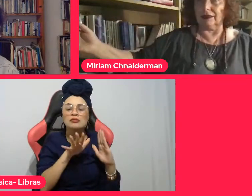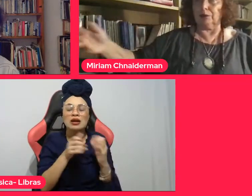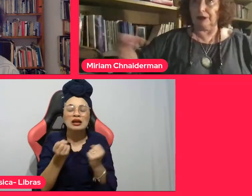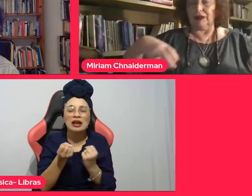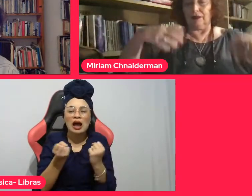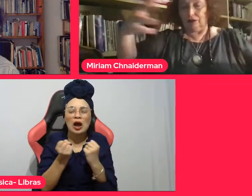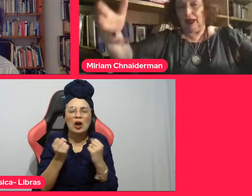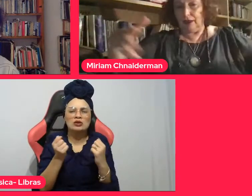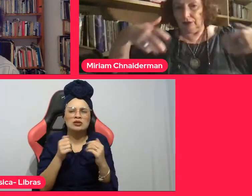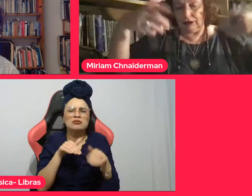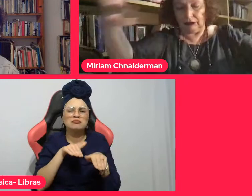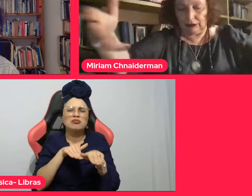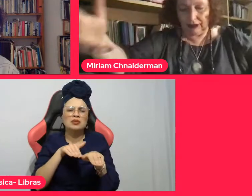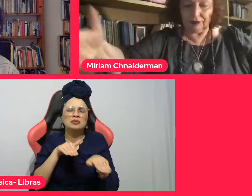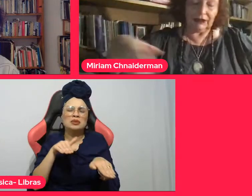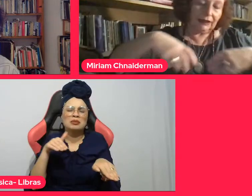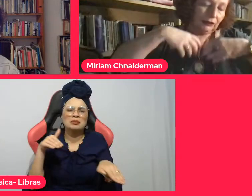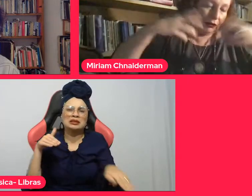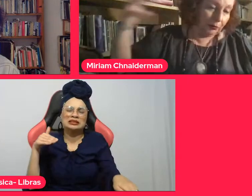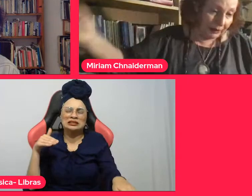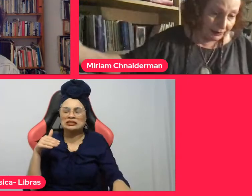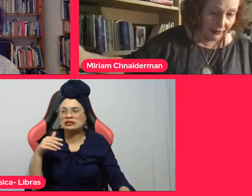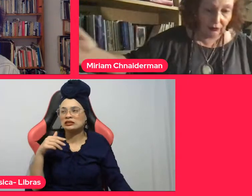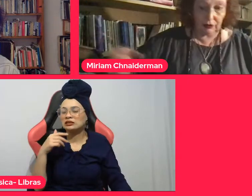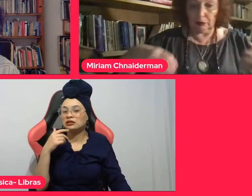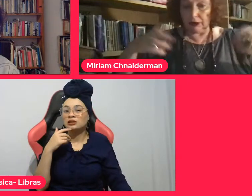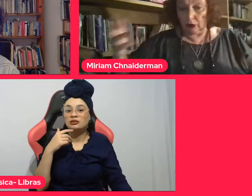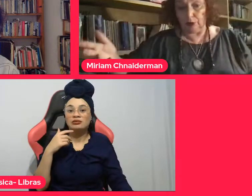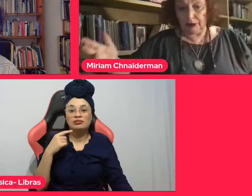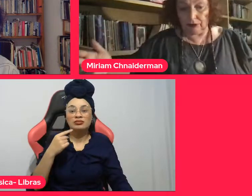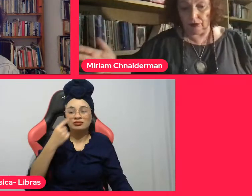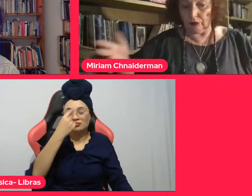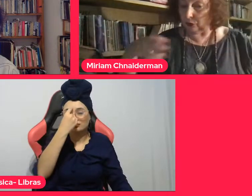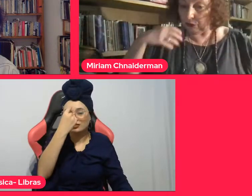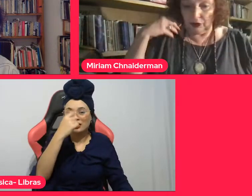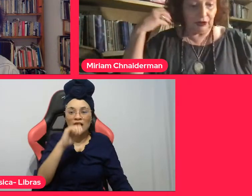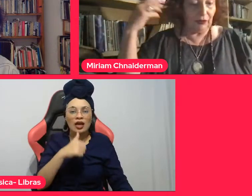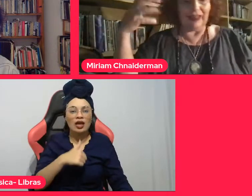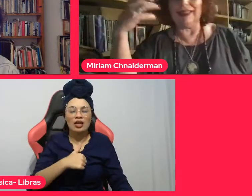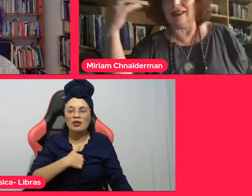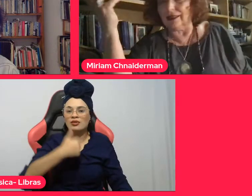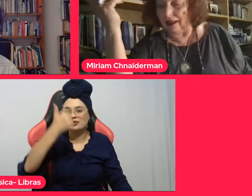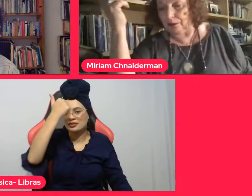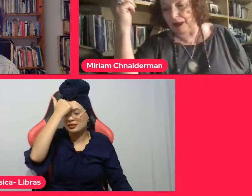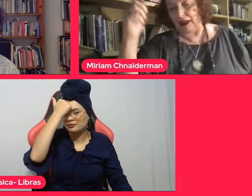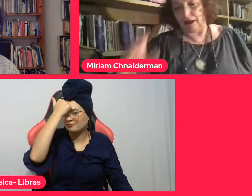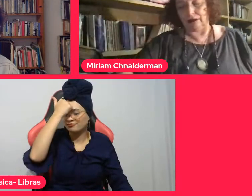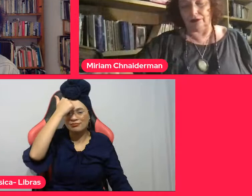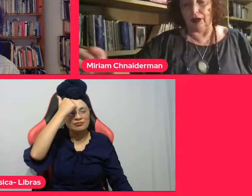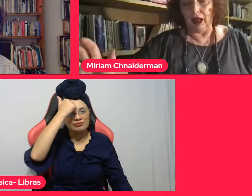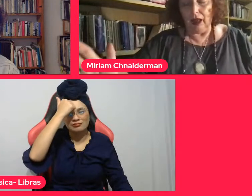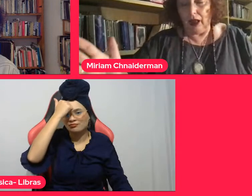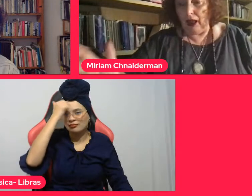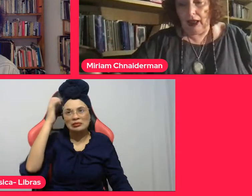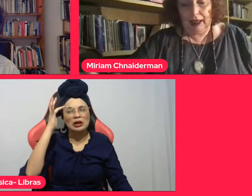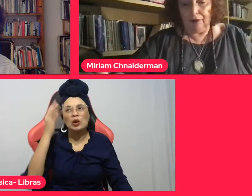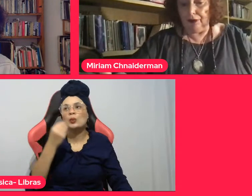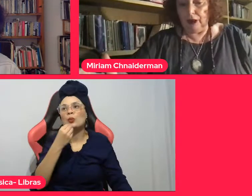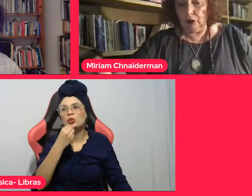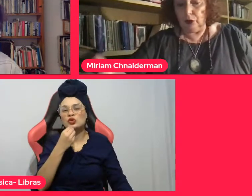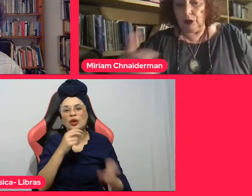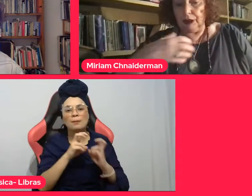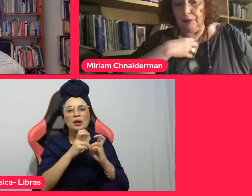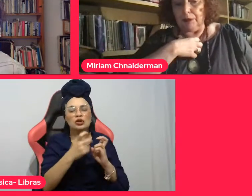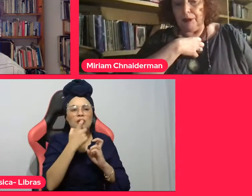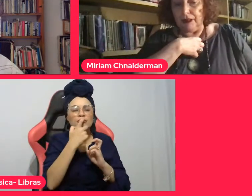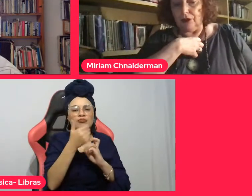faixas impedindo o carro de avançar. Se eu soubesse, tinha ido de metrô, mas eu não atentei para isso. E